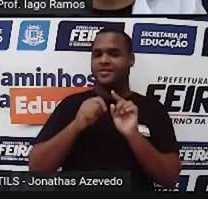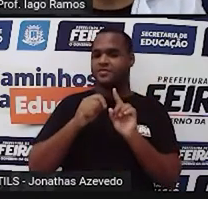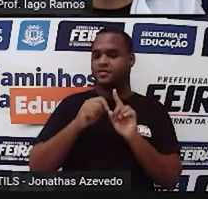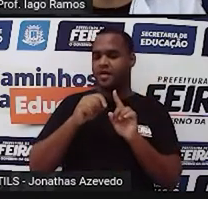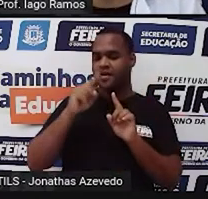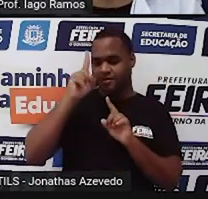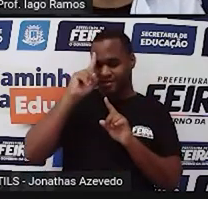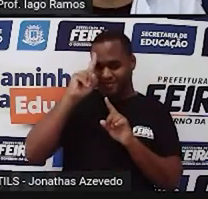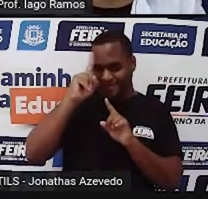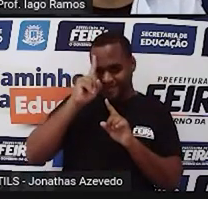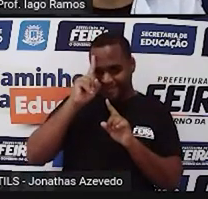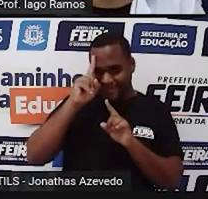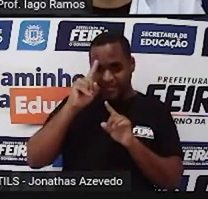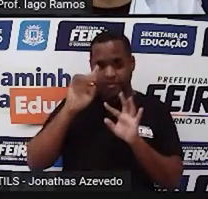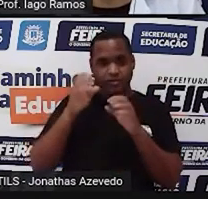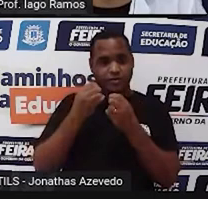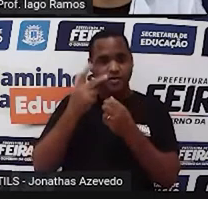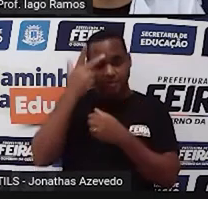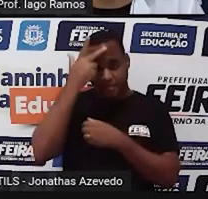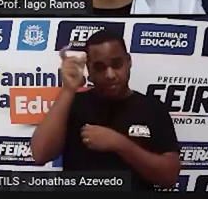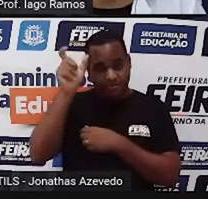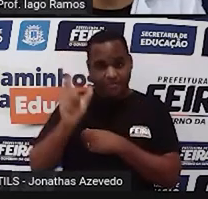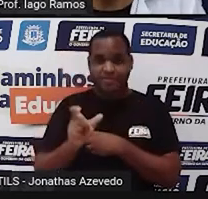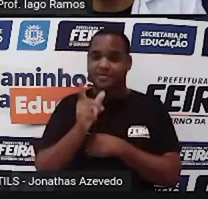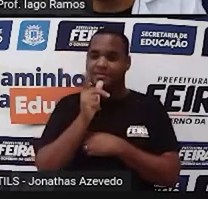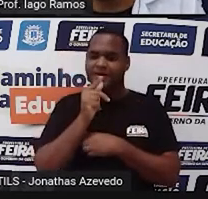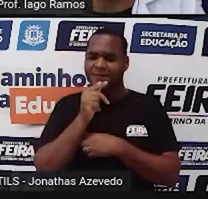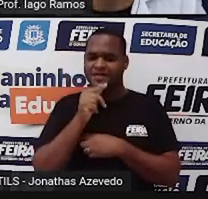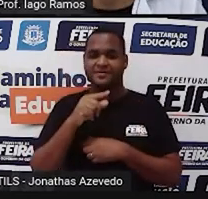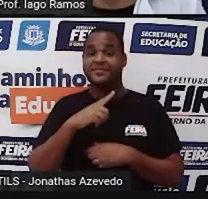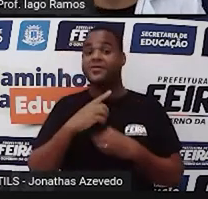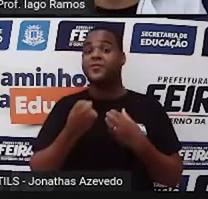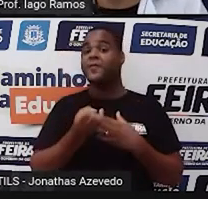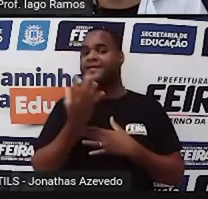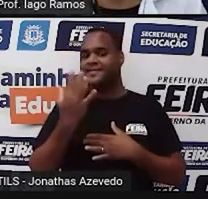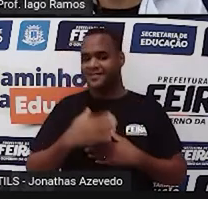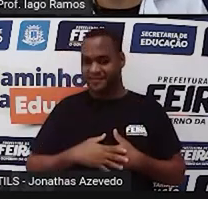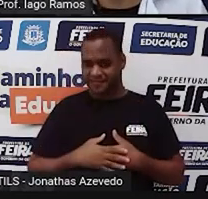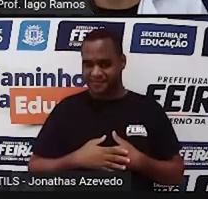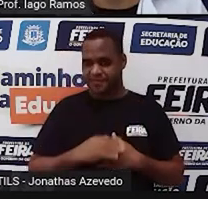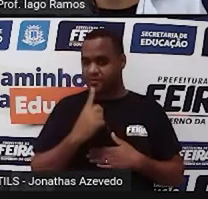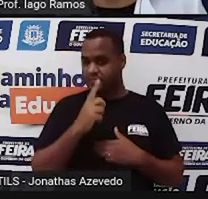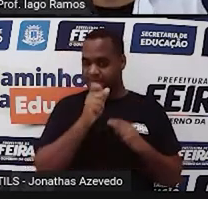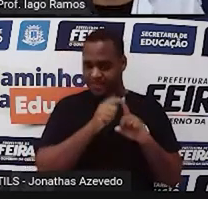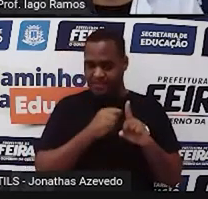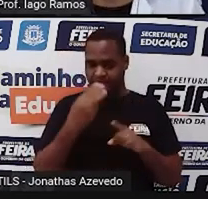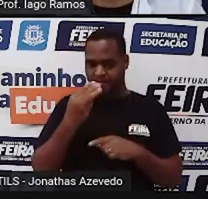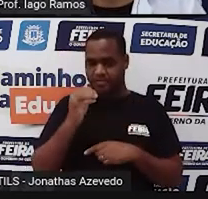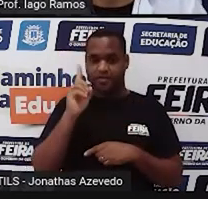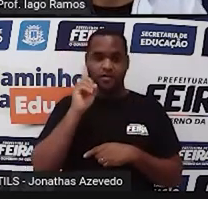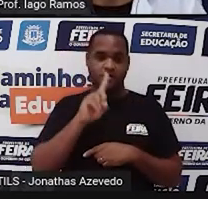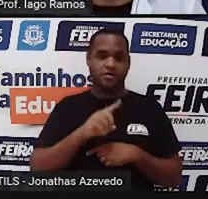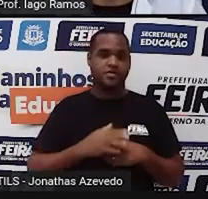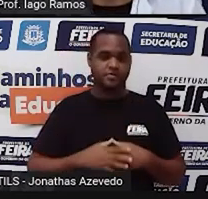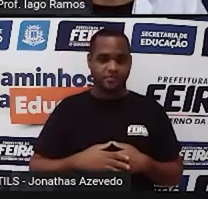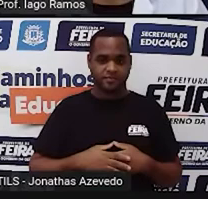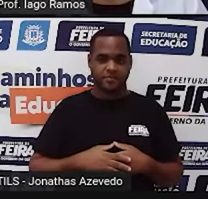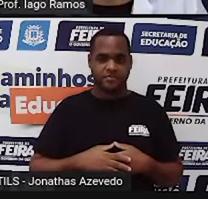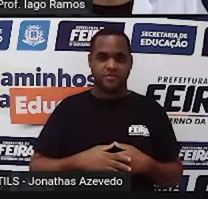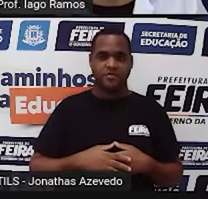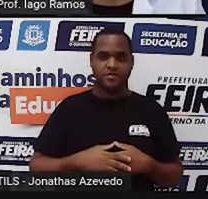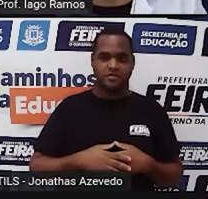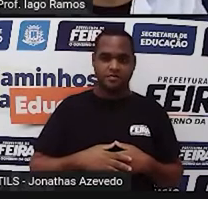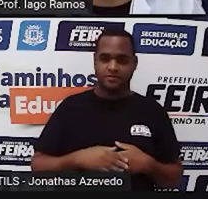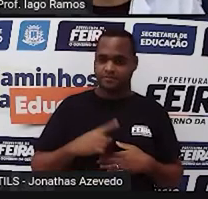diário de uma pessoa em litros de água? Considere que um mês é igual a 30 dias. E a